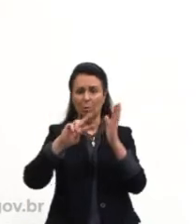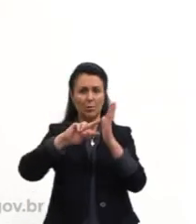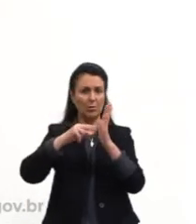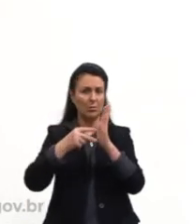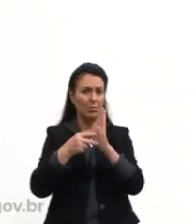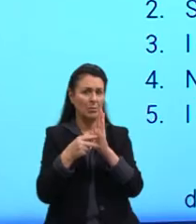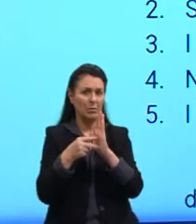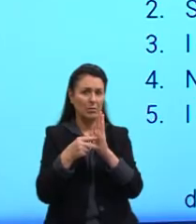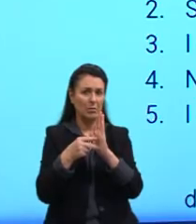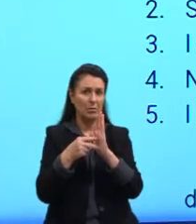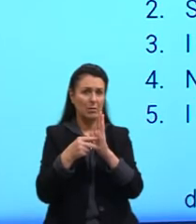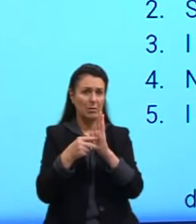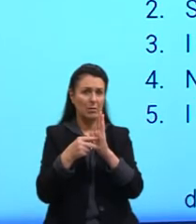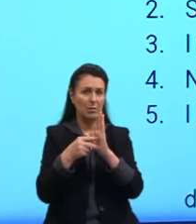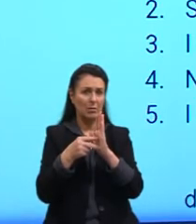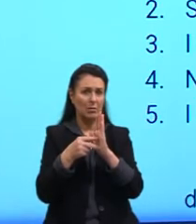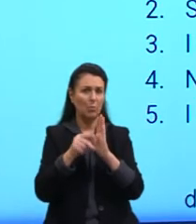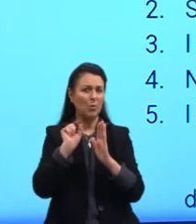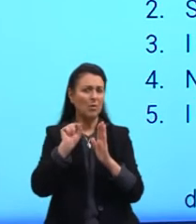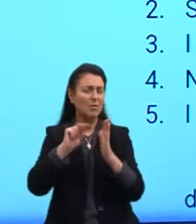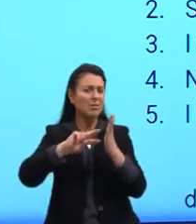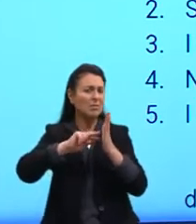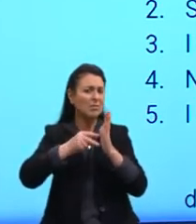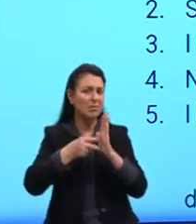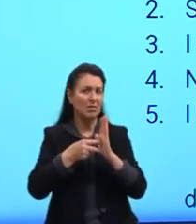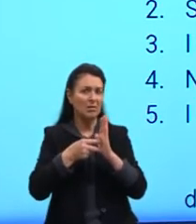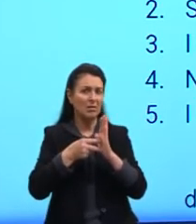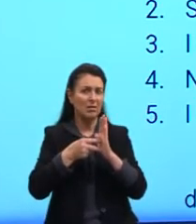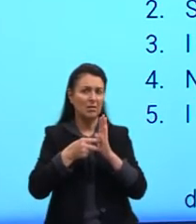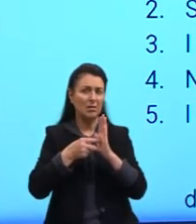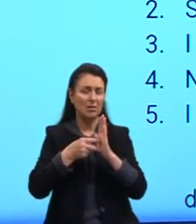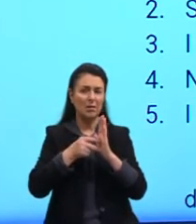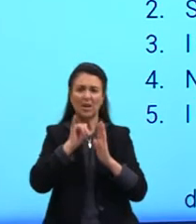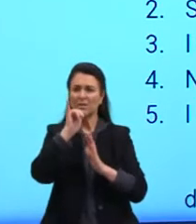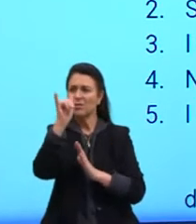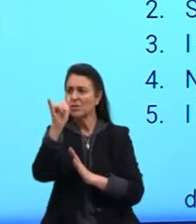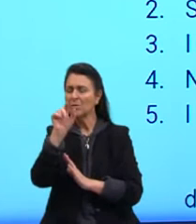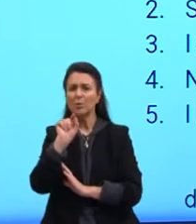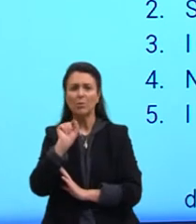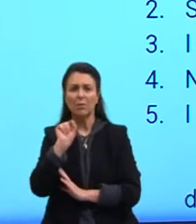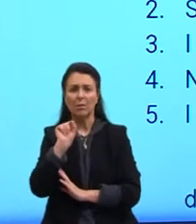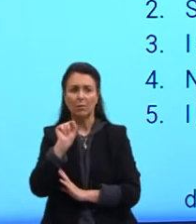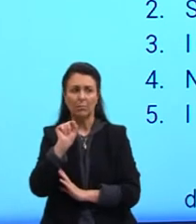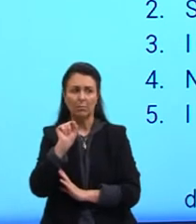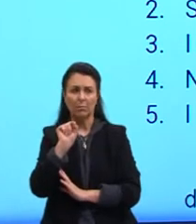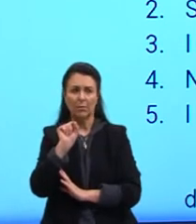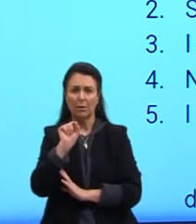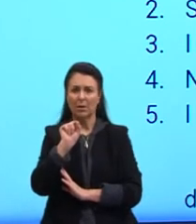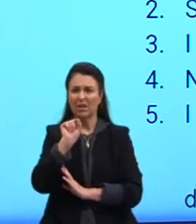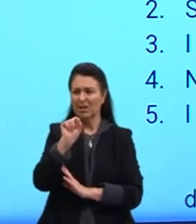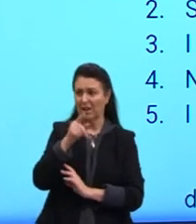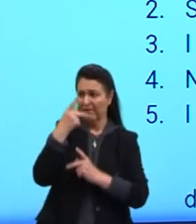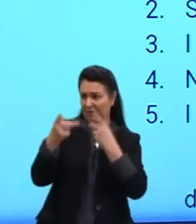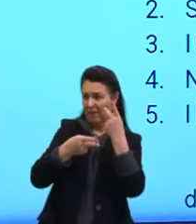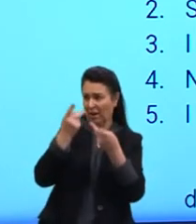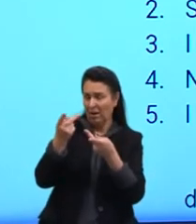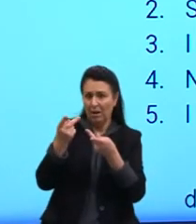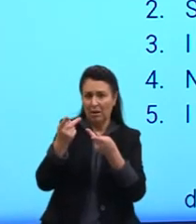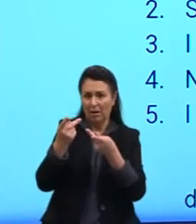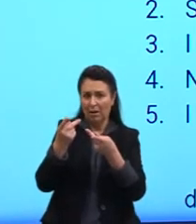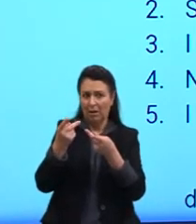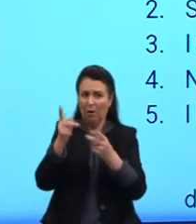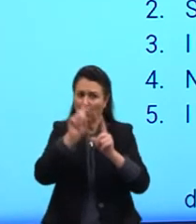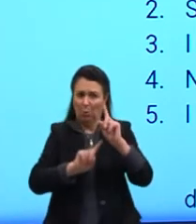He told me. He told me. Disse o quê? Quem diz, diz alguma coisa. Diz para quem?